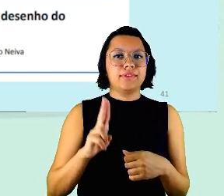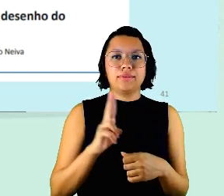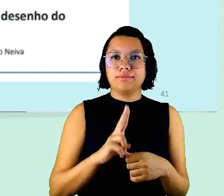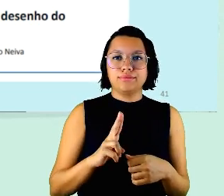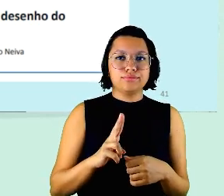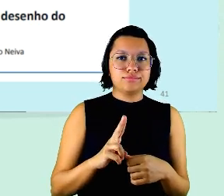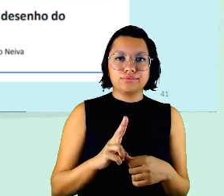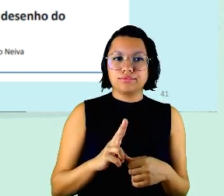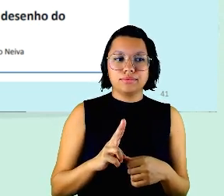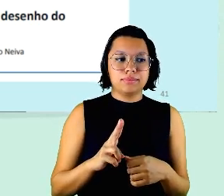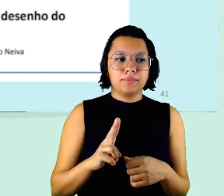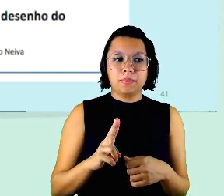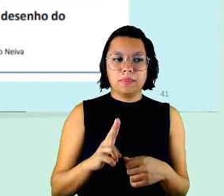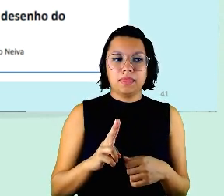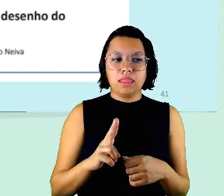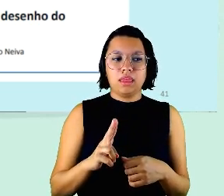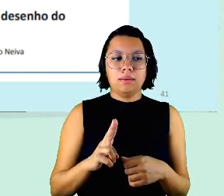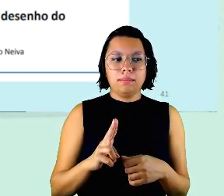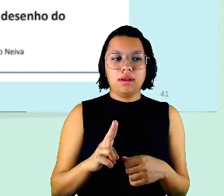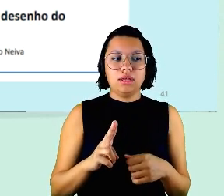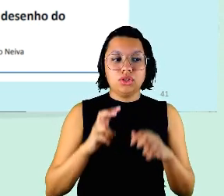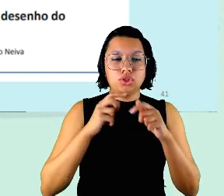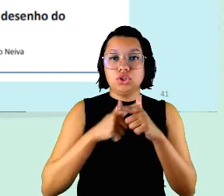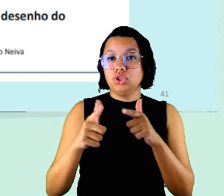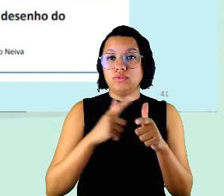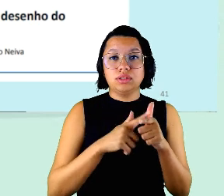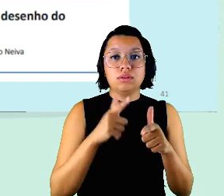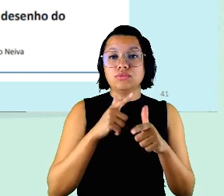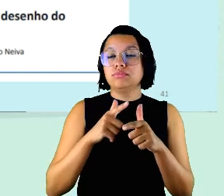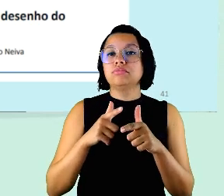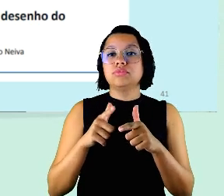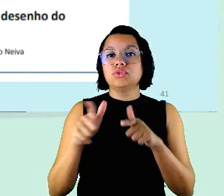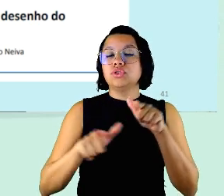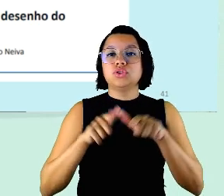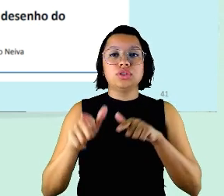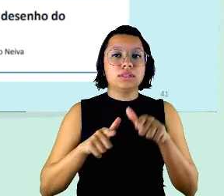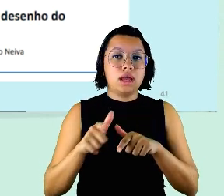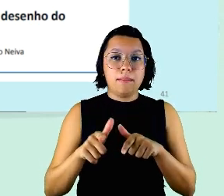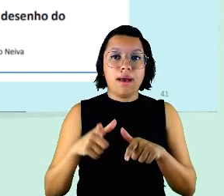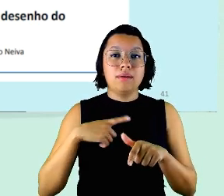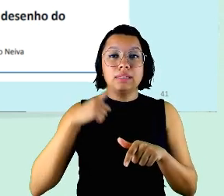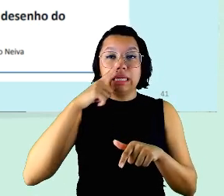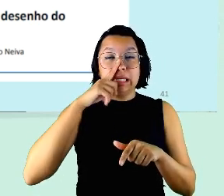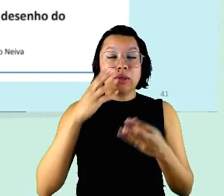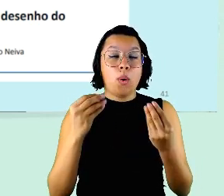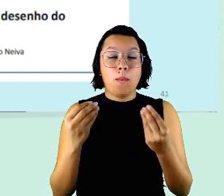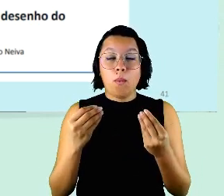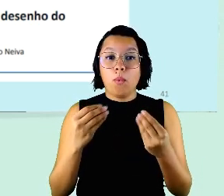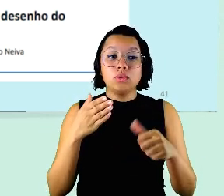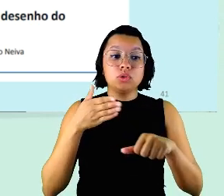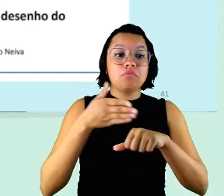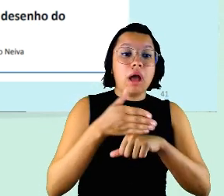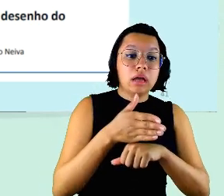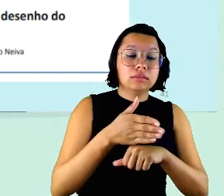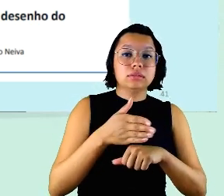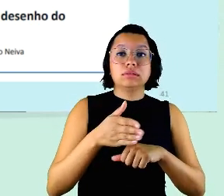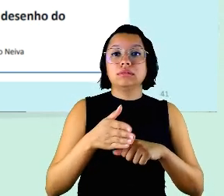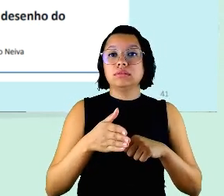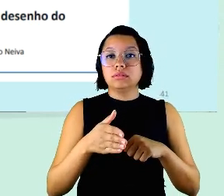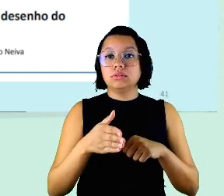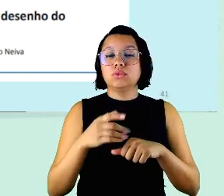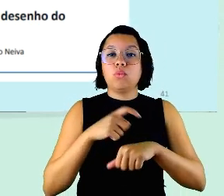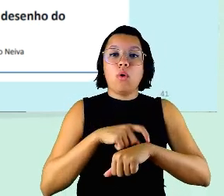tarefas só serve para uma mensagem e tem um grande risco de invadir os horários de descanso e de lazer que as pessoas